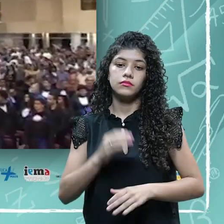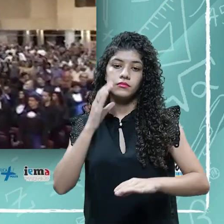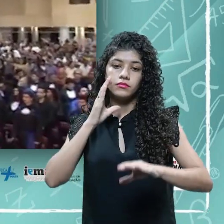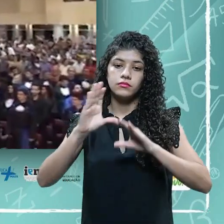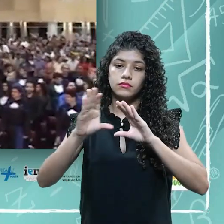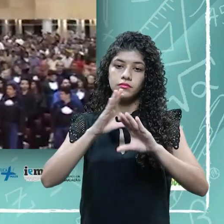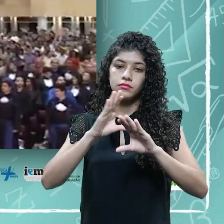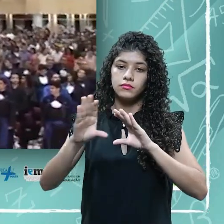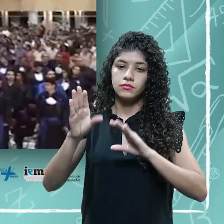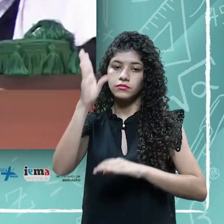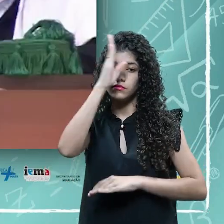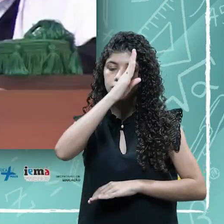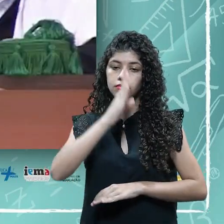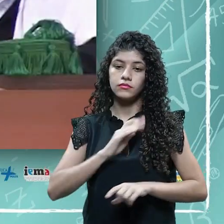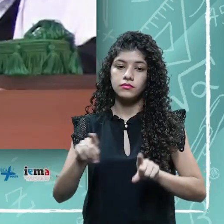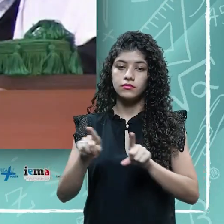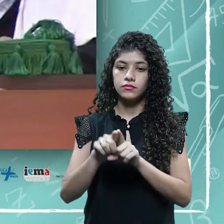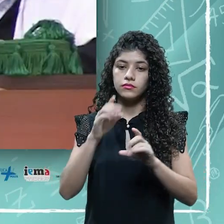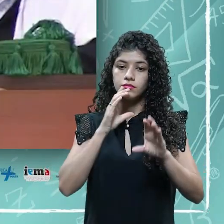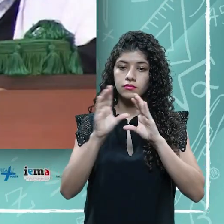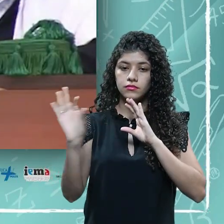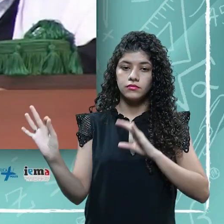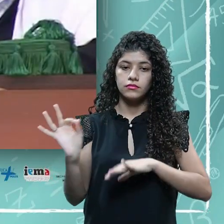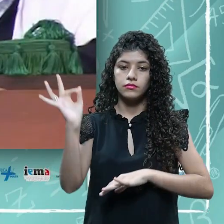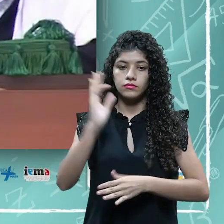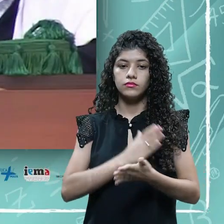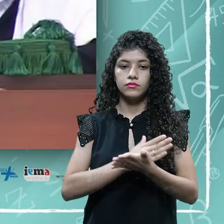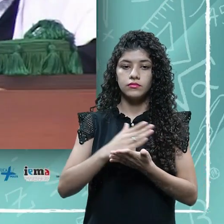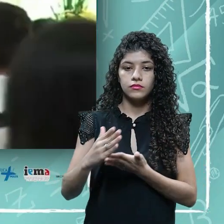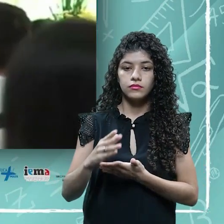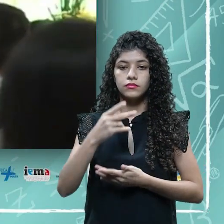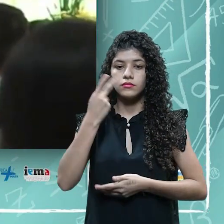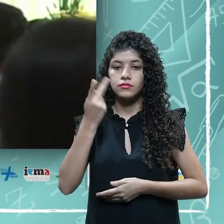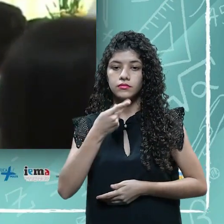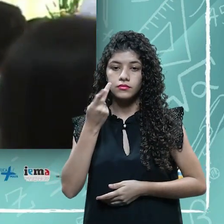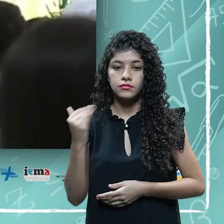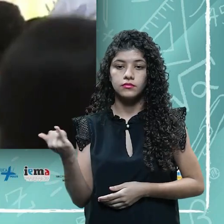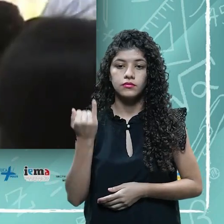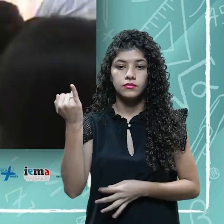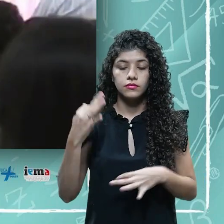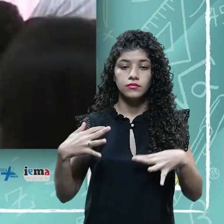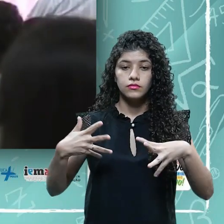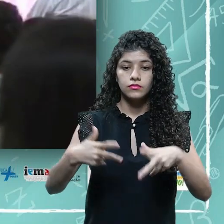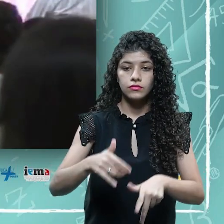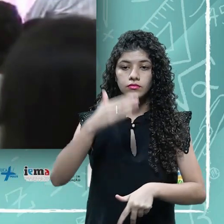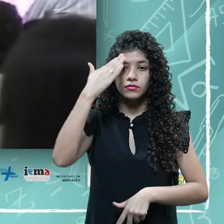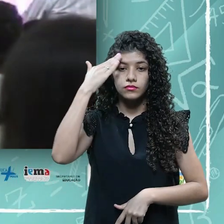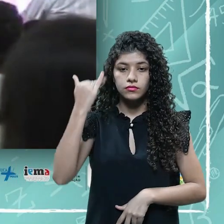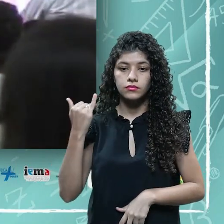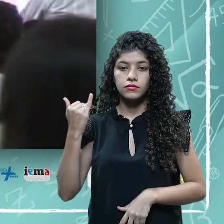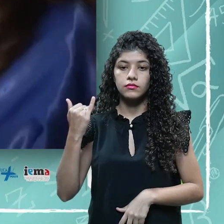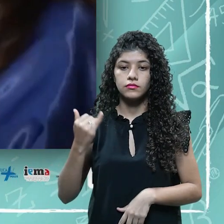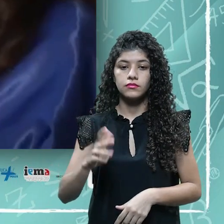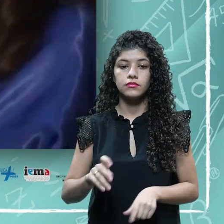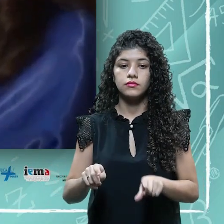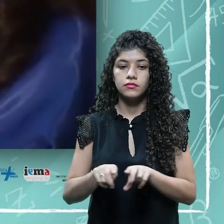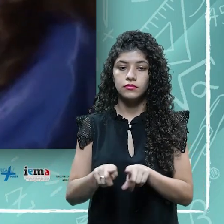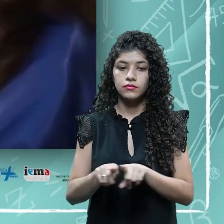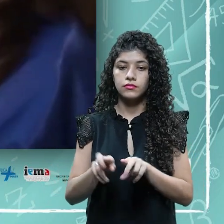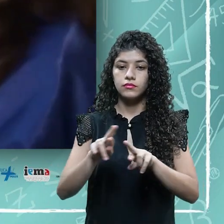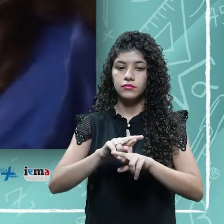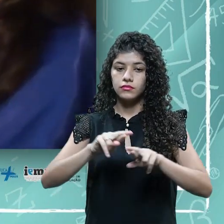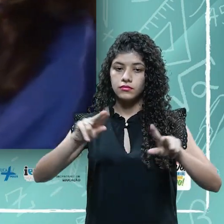e o hino da UFMA. Em seguida, começam os discursos. É importante que todos saibam as funções e